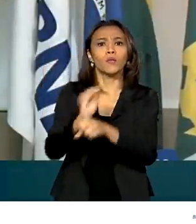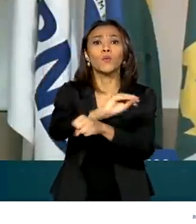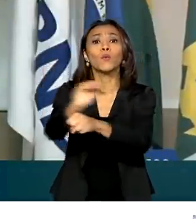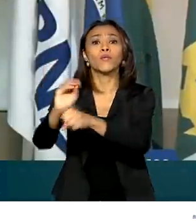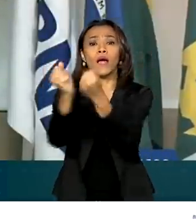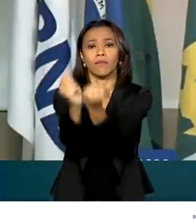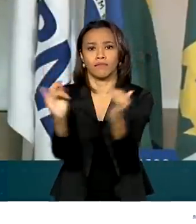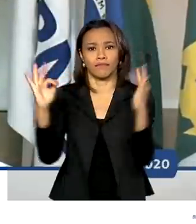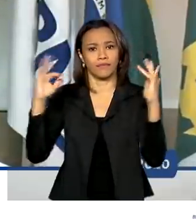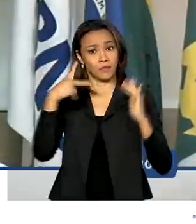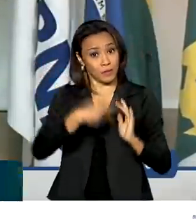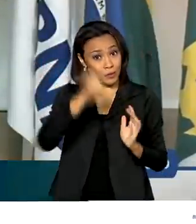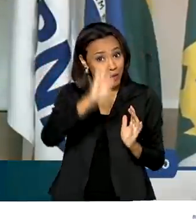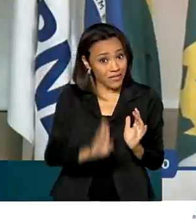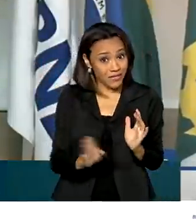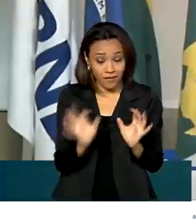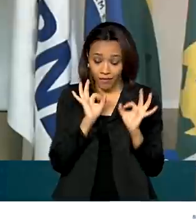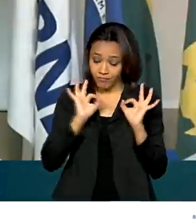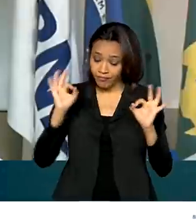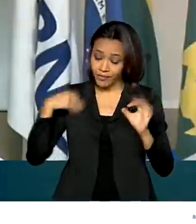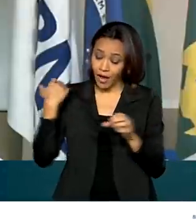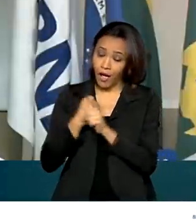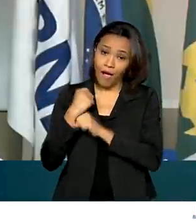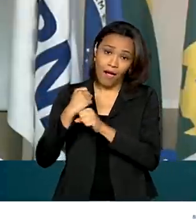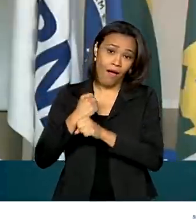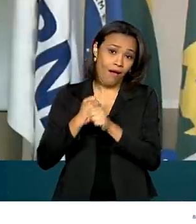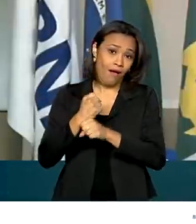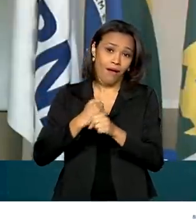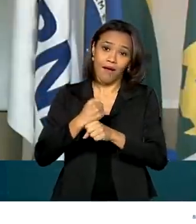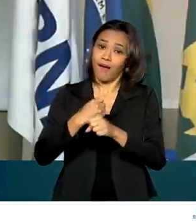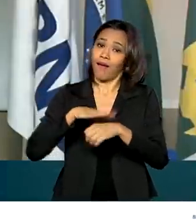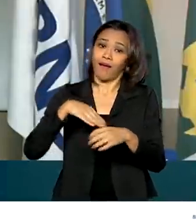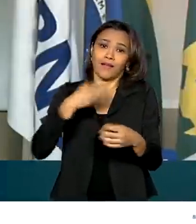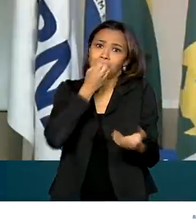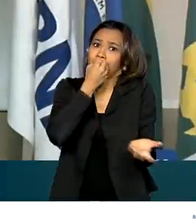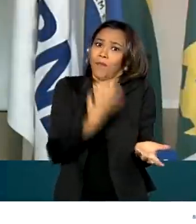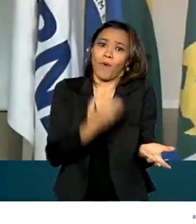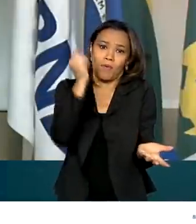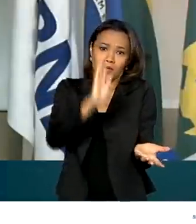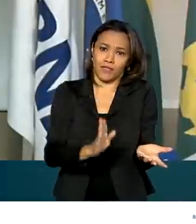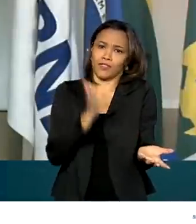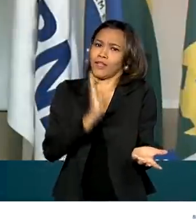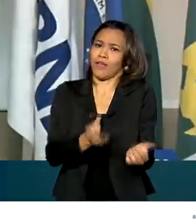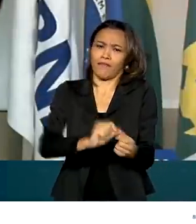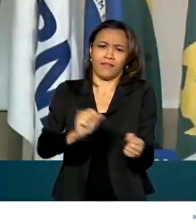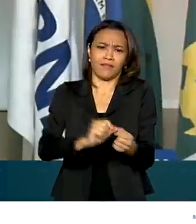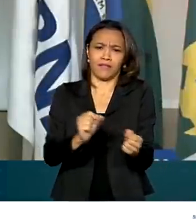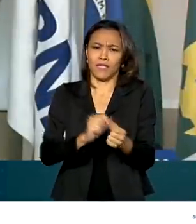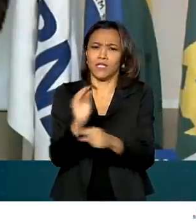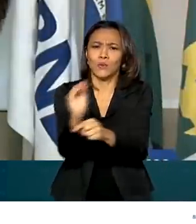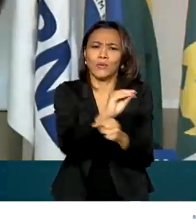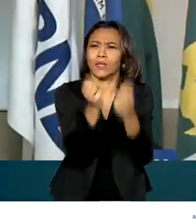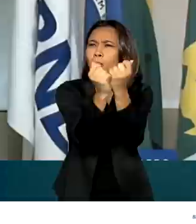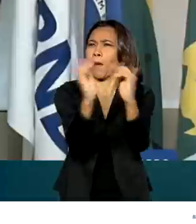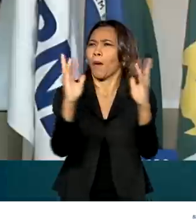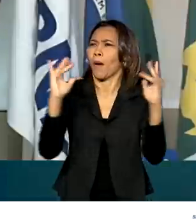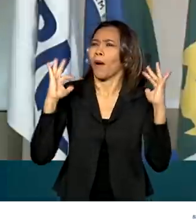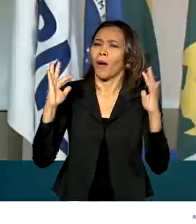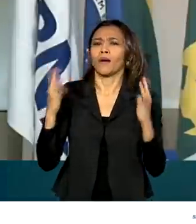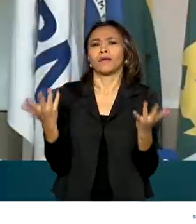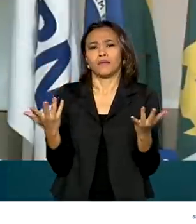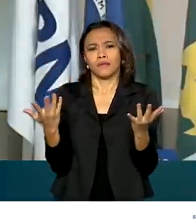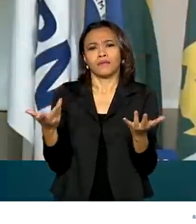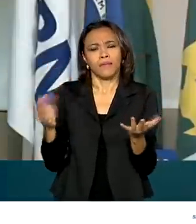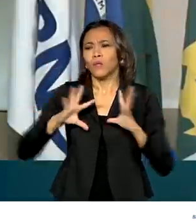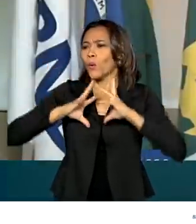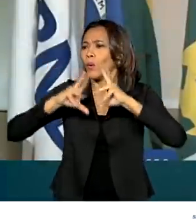vamos aproveitar esse momento, que é um momento muito especial, é muito oportuno para o Brasil, é bom para a gente, para quem faz negócio, para o governo, para as pessoas. Então,